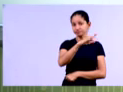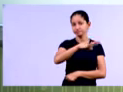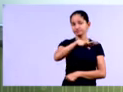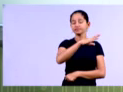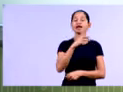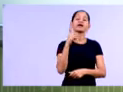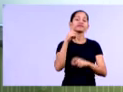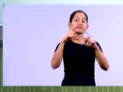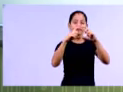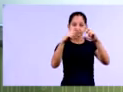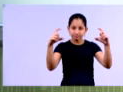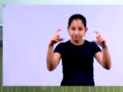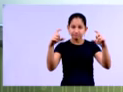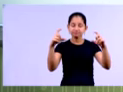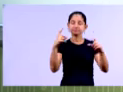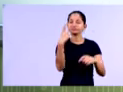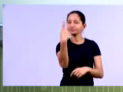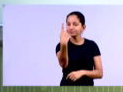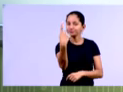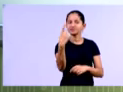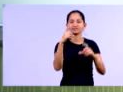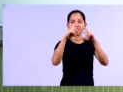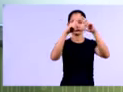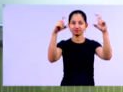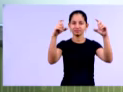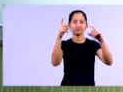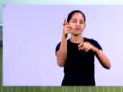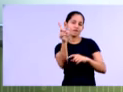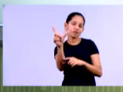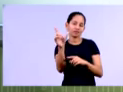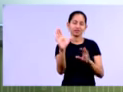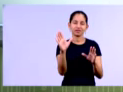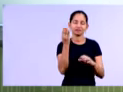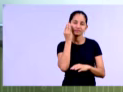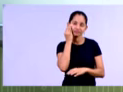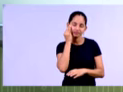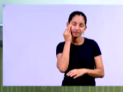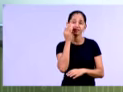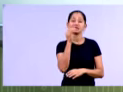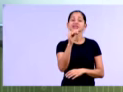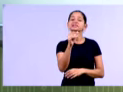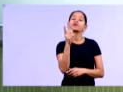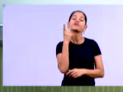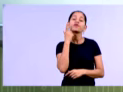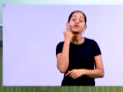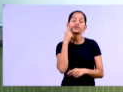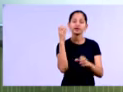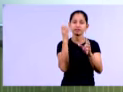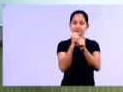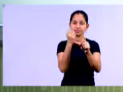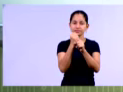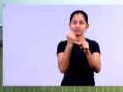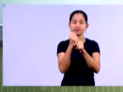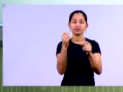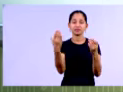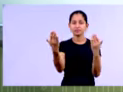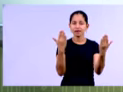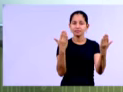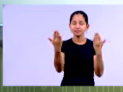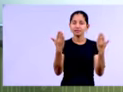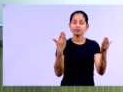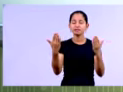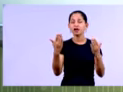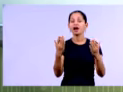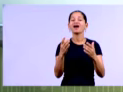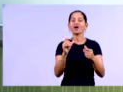equação. Então, cada conta vai ter uma participação em relação ao seu grupo. Quando eu meço essa participação da conta em relação ao seu grupo,